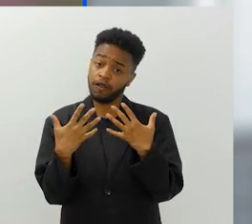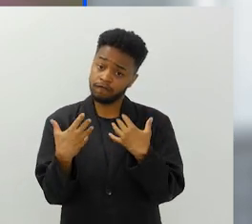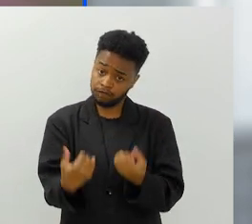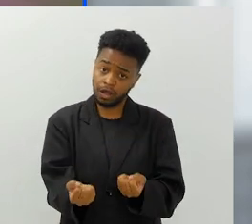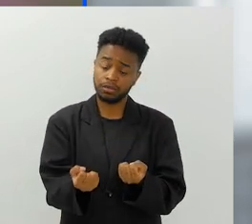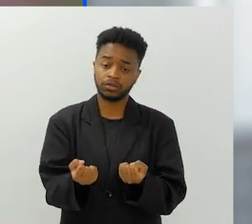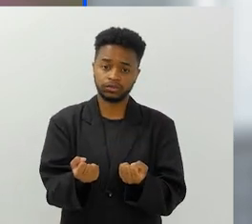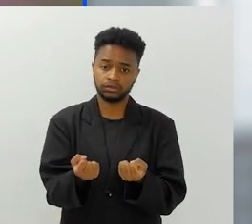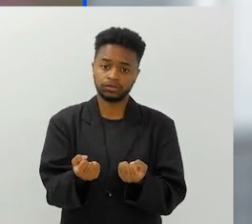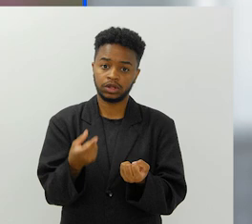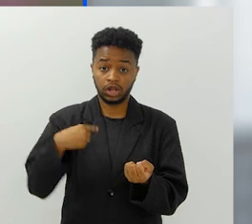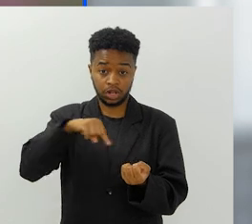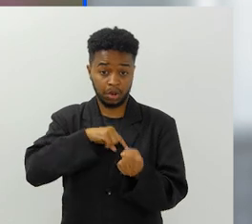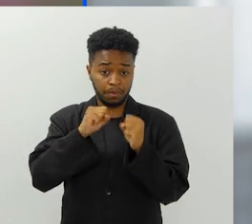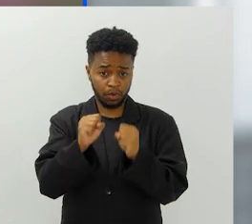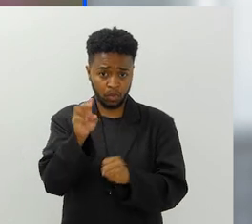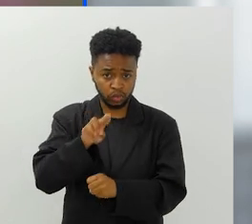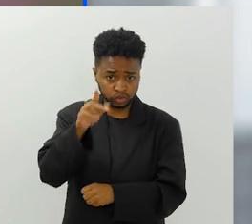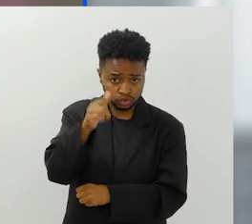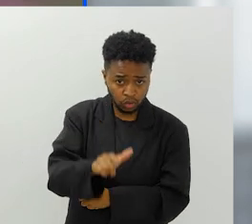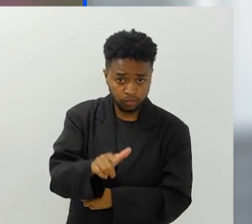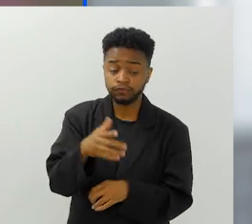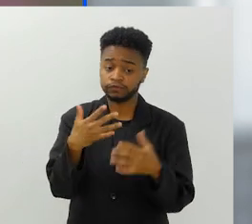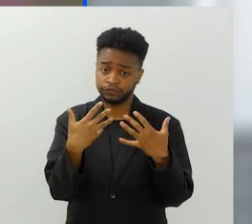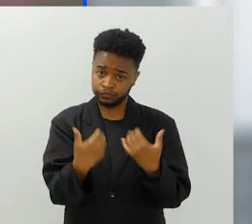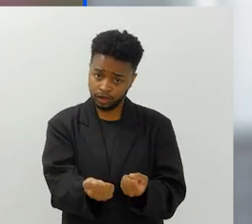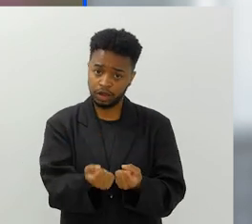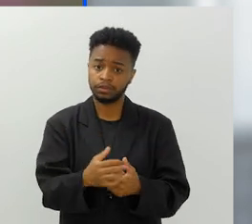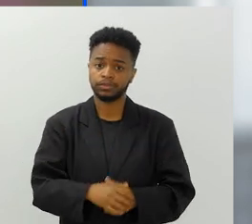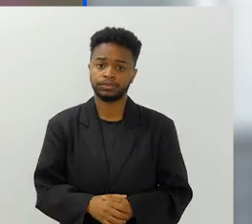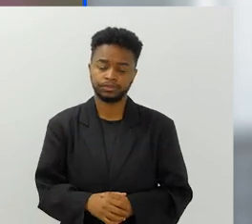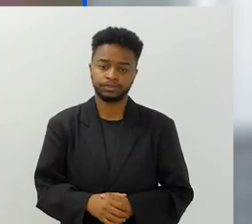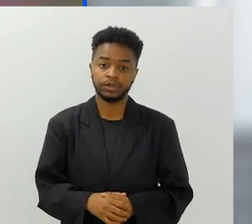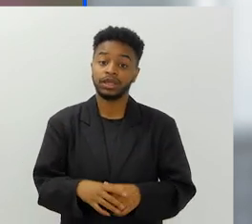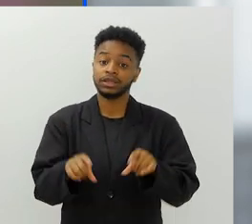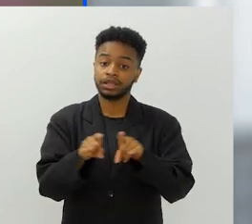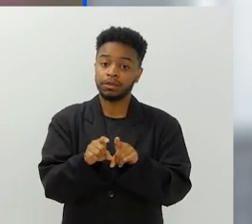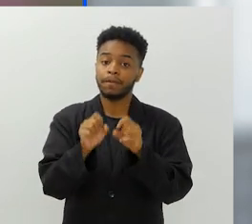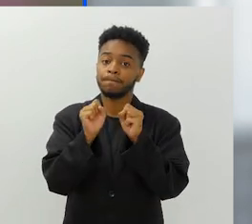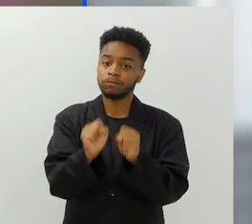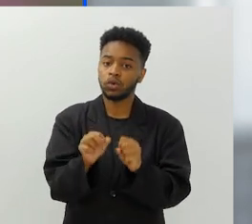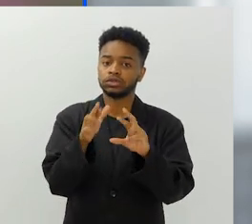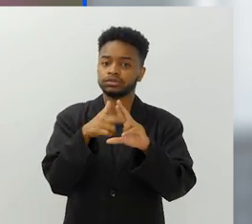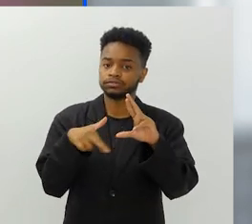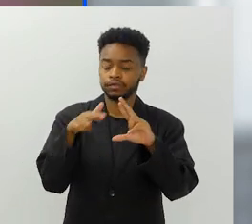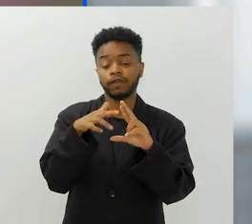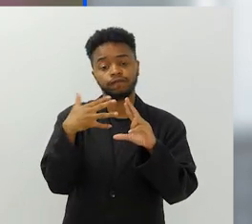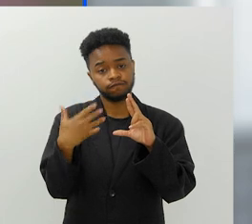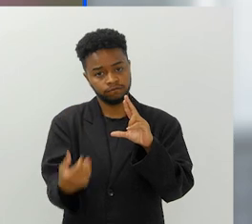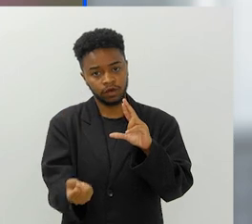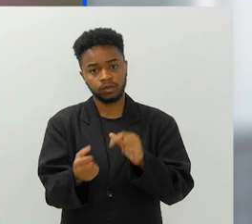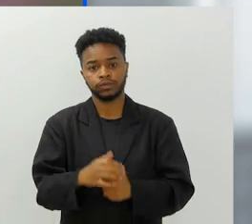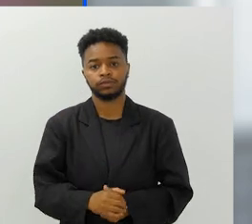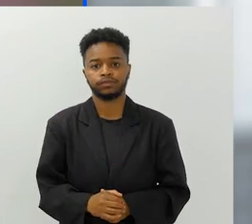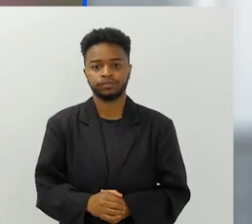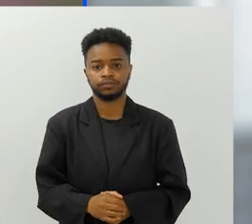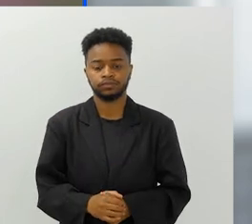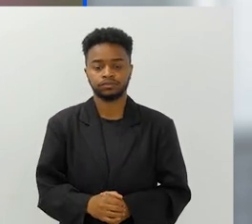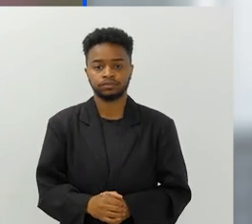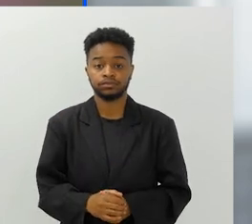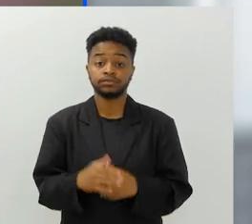então vamos reduzir, podemos reutilizar, vamos reutilizar, e podemos reciclar, vamos